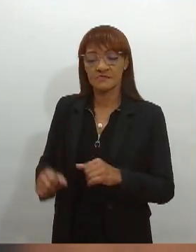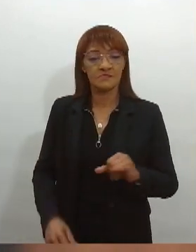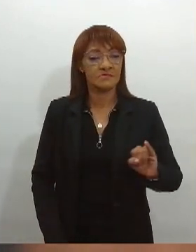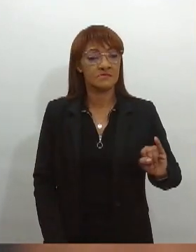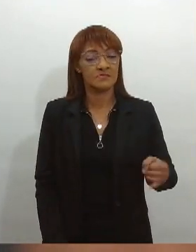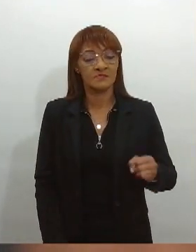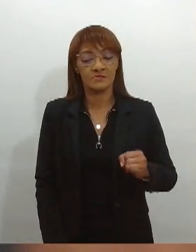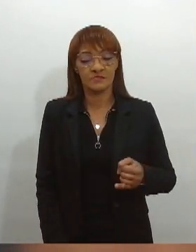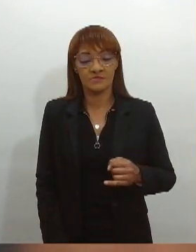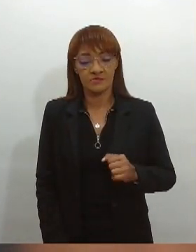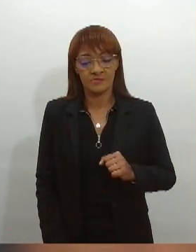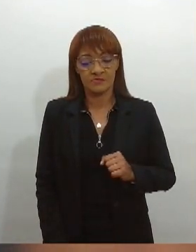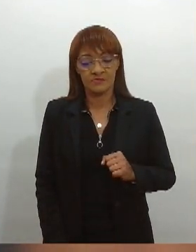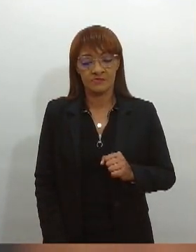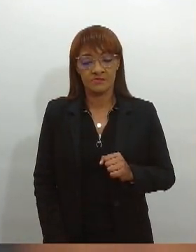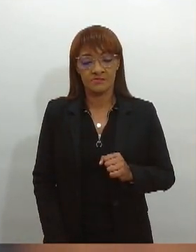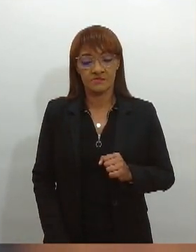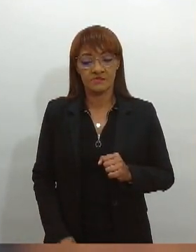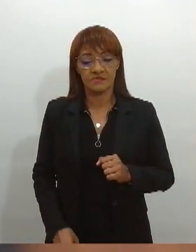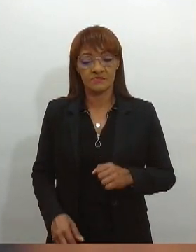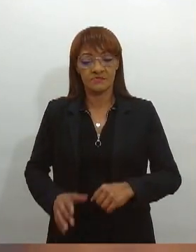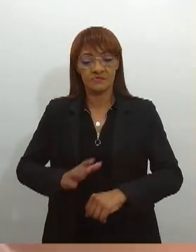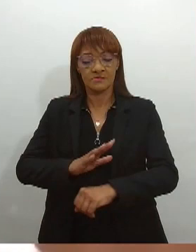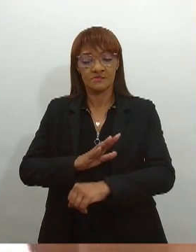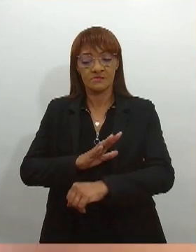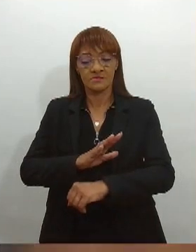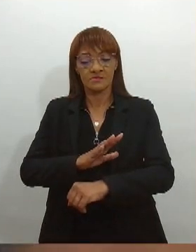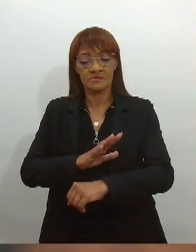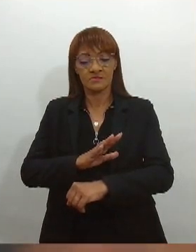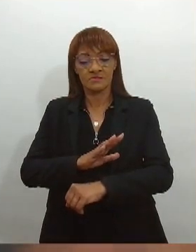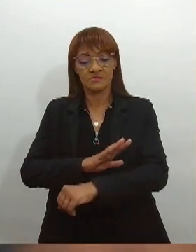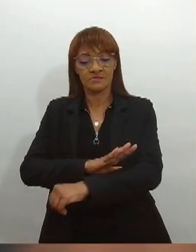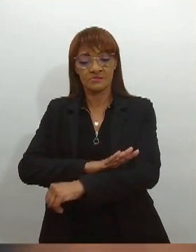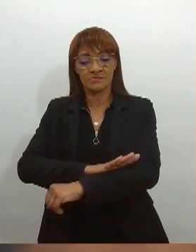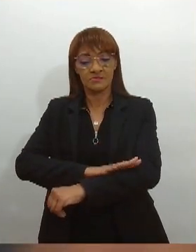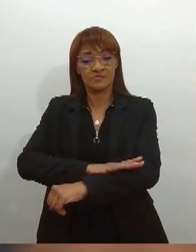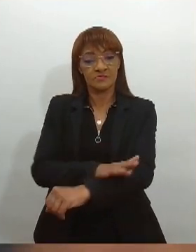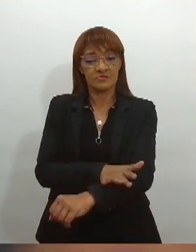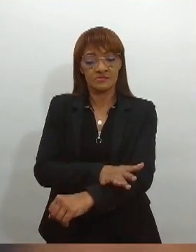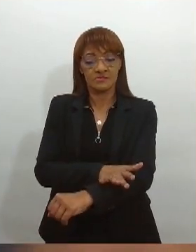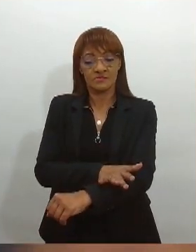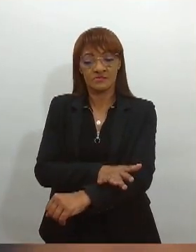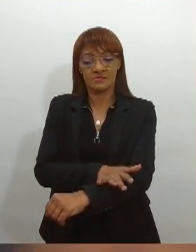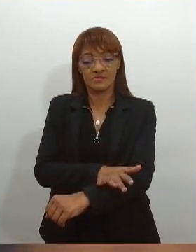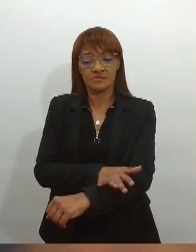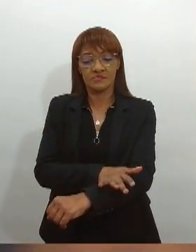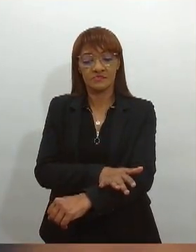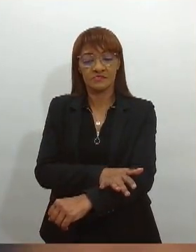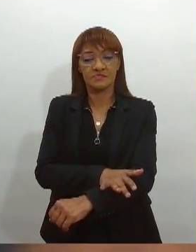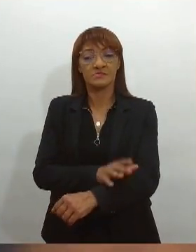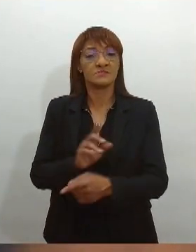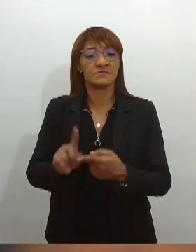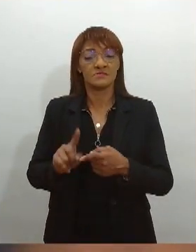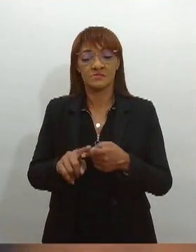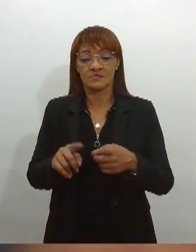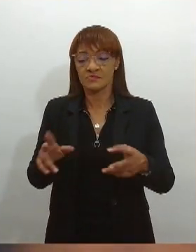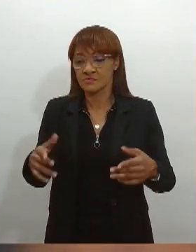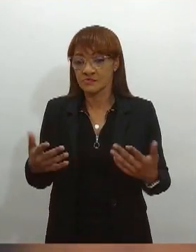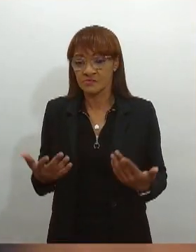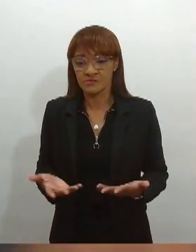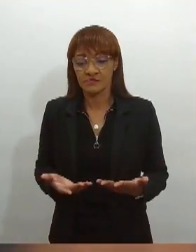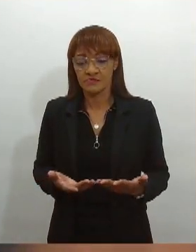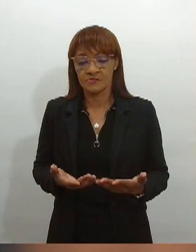do racismo, a injúria racial sendo equiparada ao racismo. Então, nós temos legislação